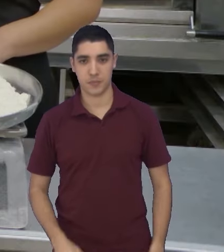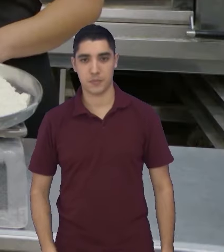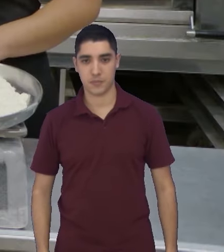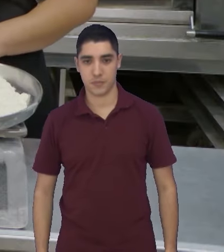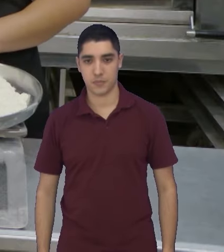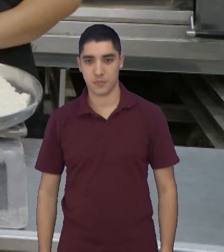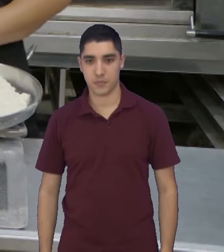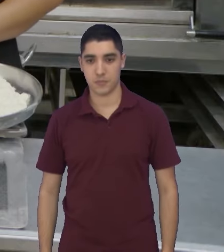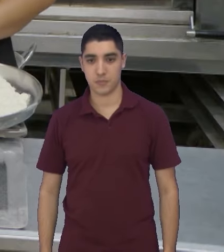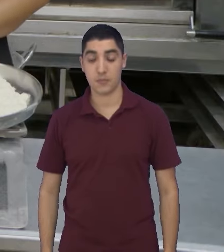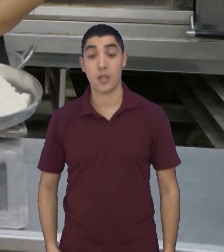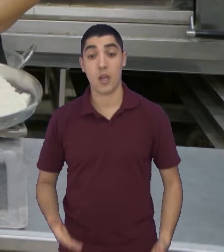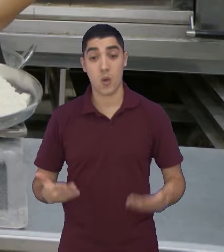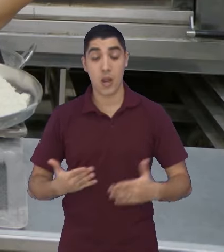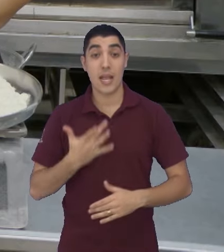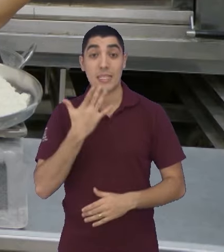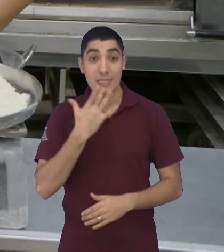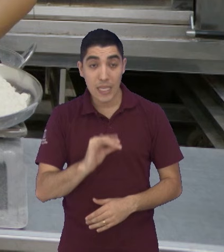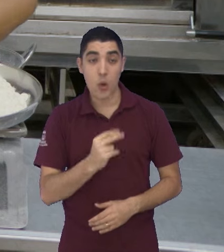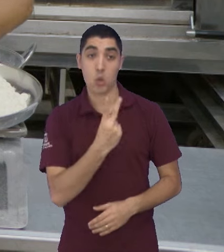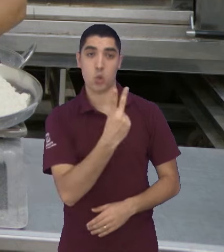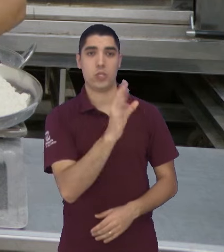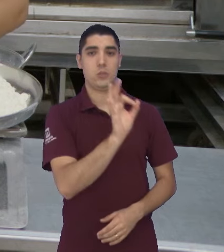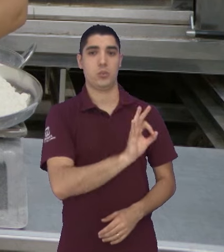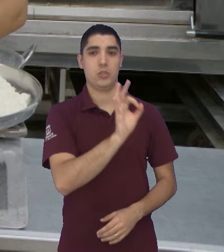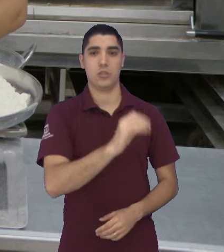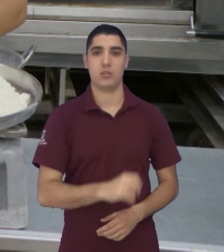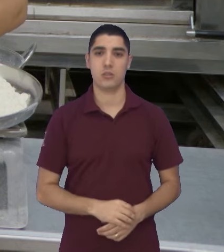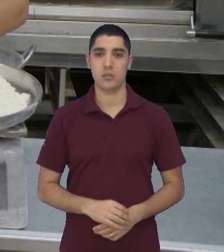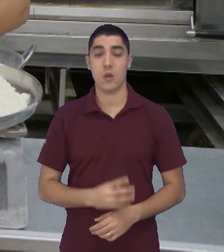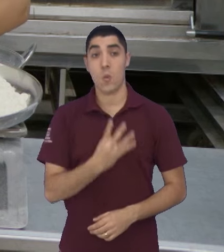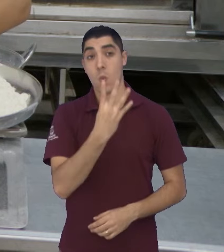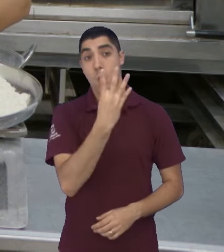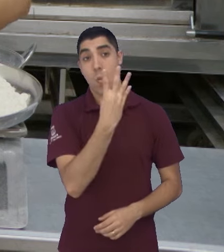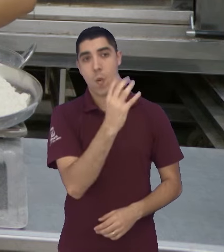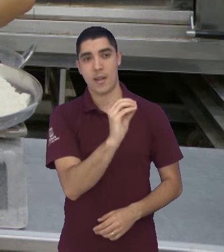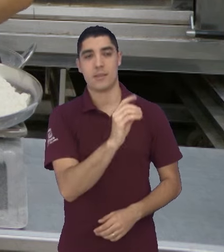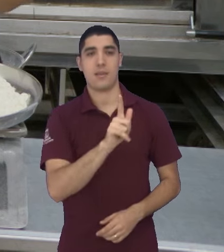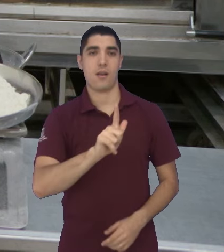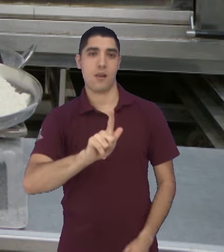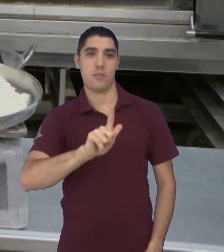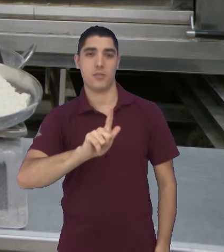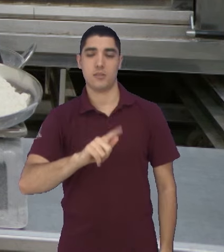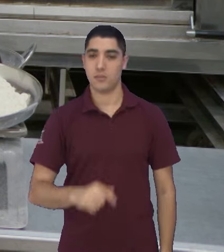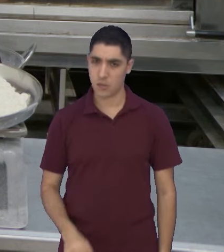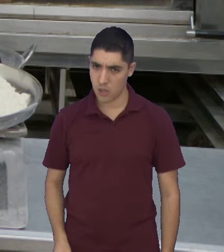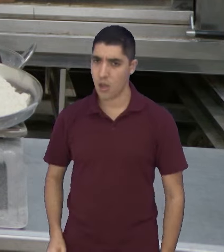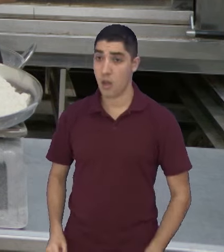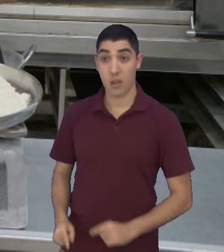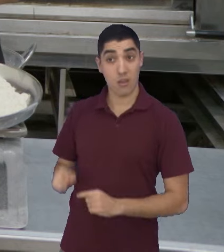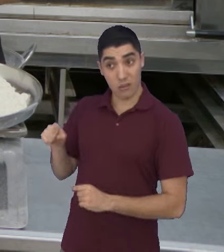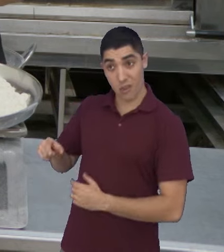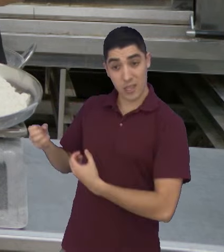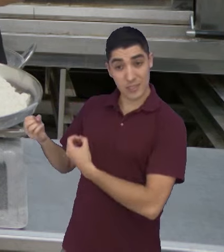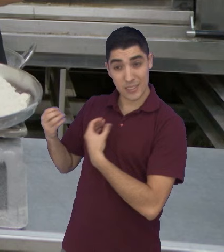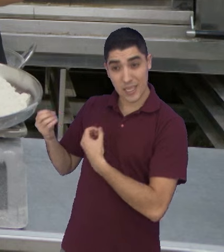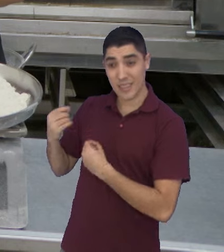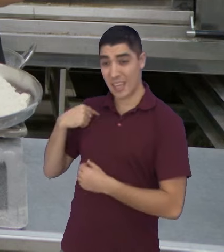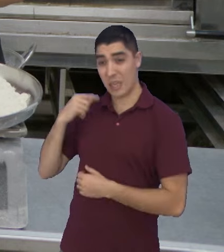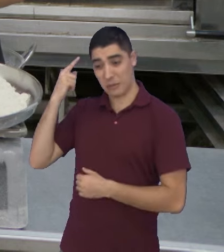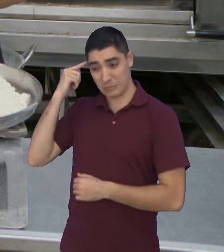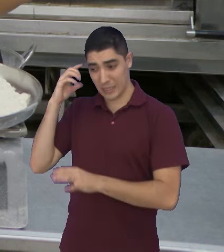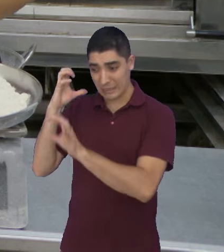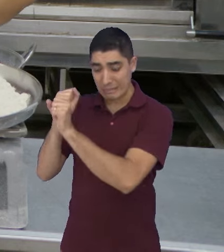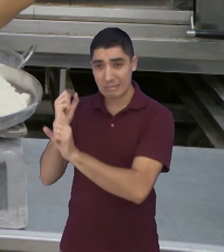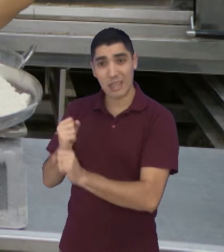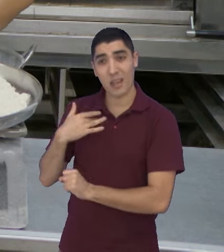Agora o sal é 2%. Quanto de sal? Seria 40 gramas. 40 gramas. Então aqui, ele está me fazendo fazer conta, Fernanda,